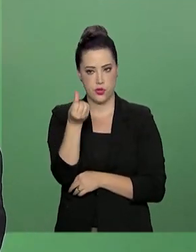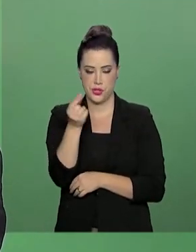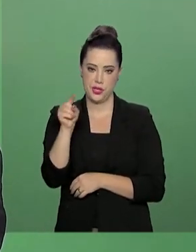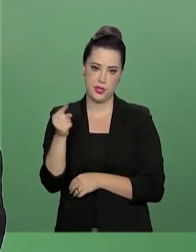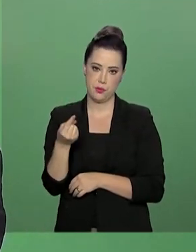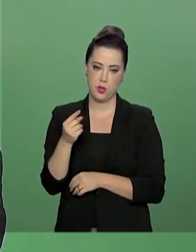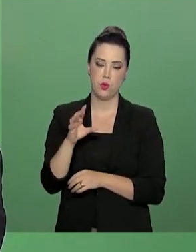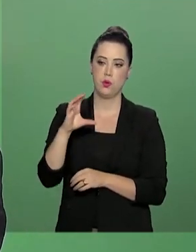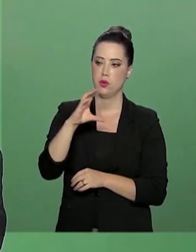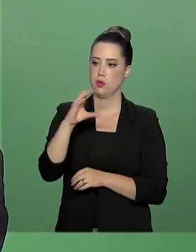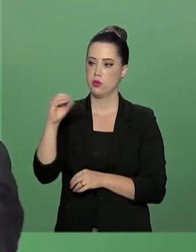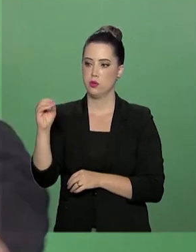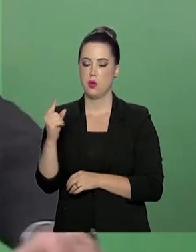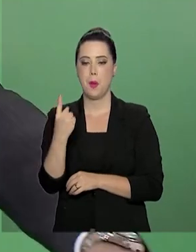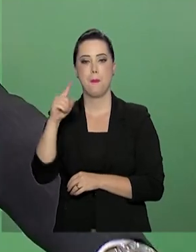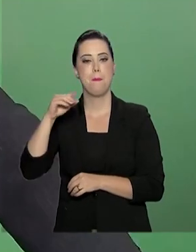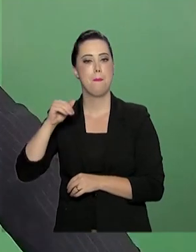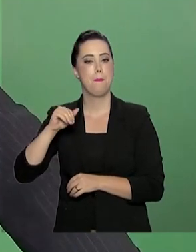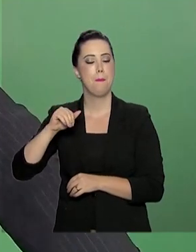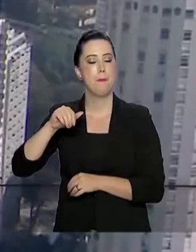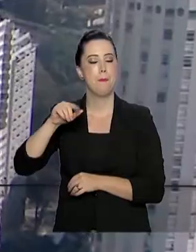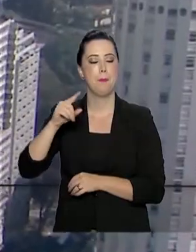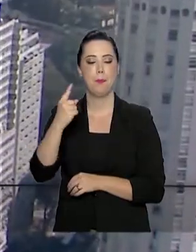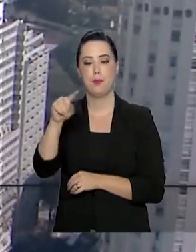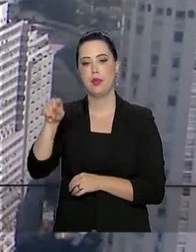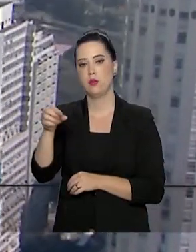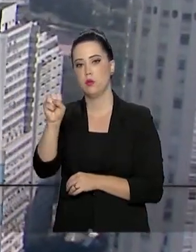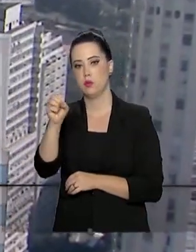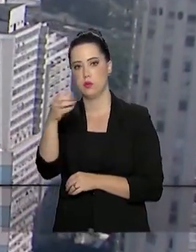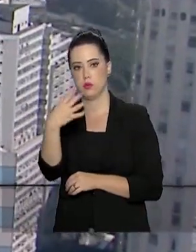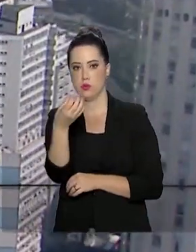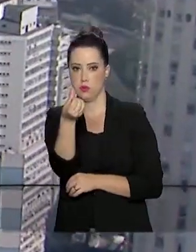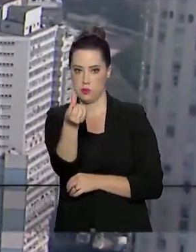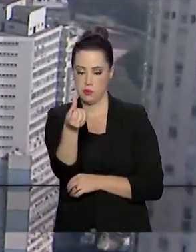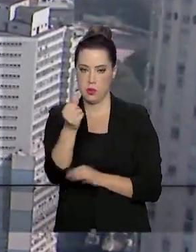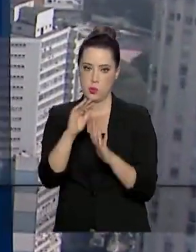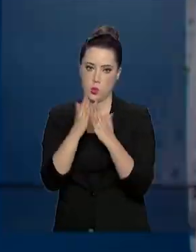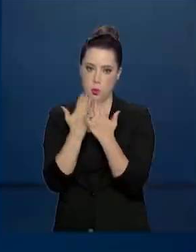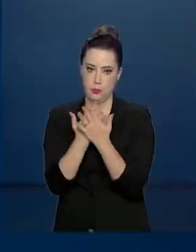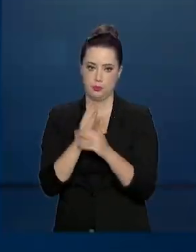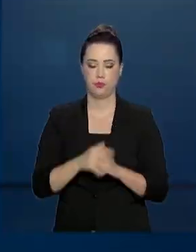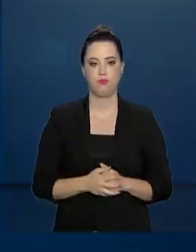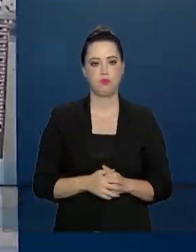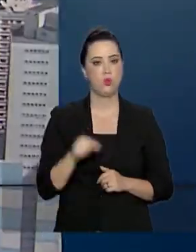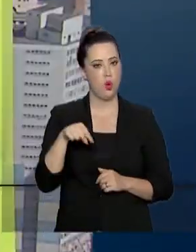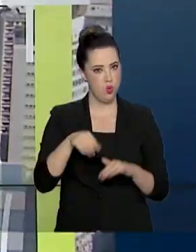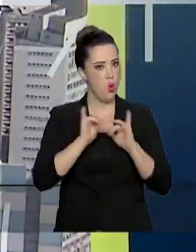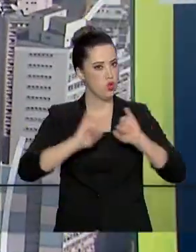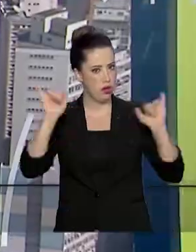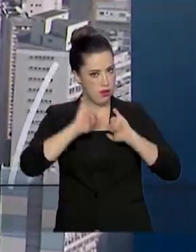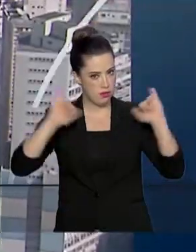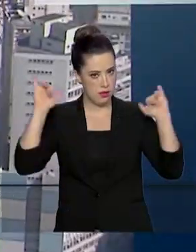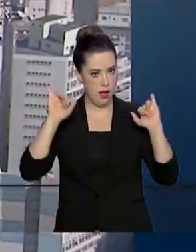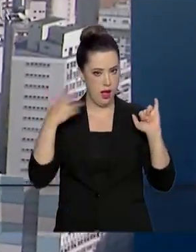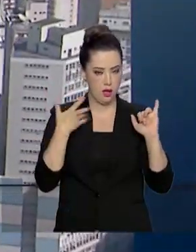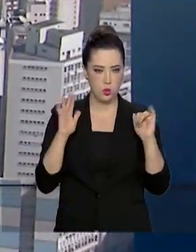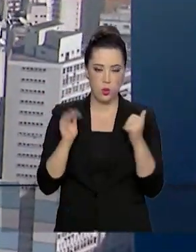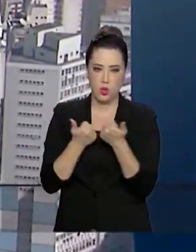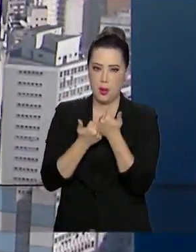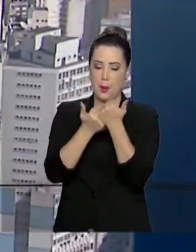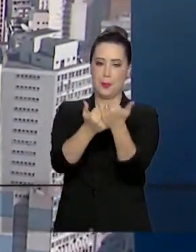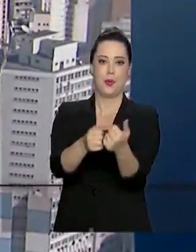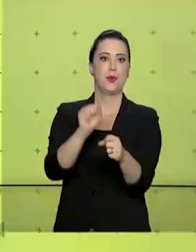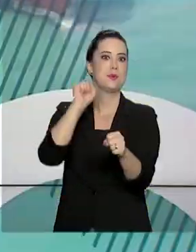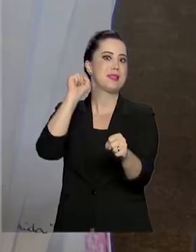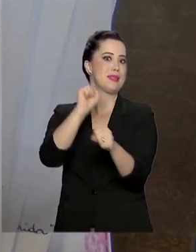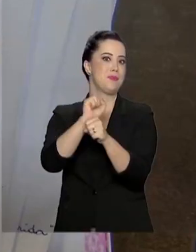no Centro-Oeste, 1.846 escolas. Foi lançada hoje uma das campanhas de solidariedade mais aguardadas